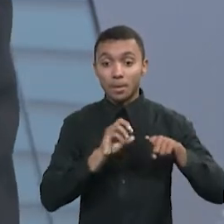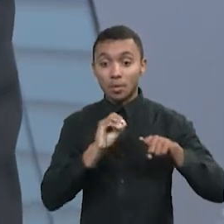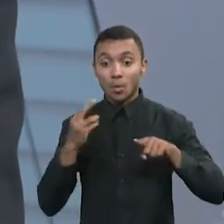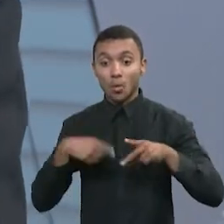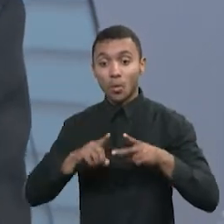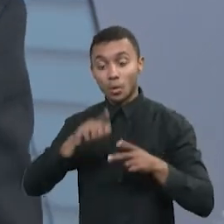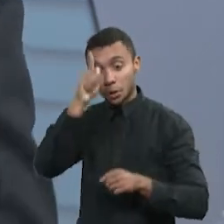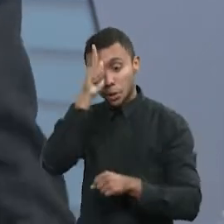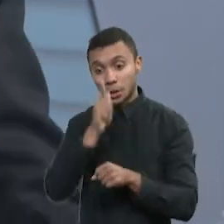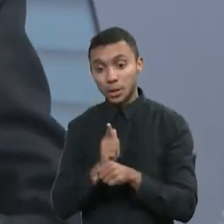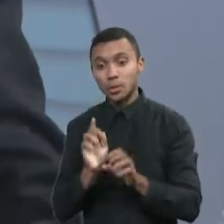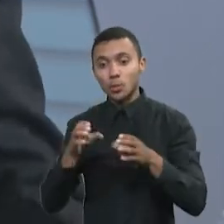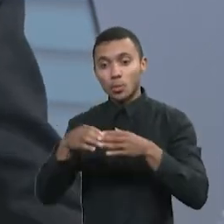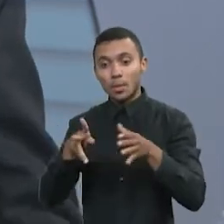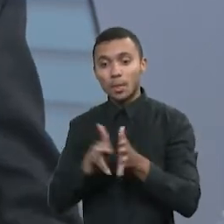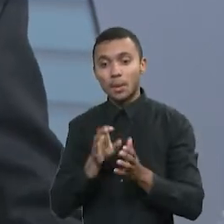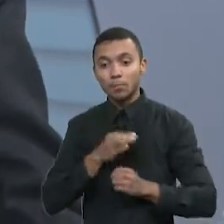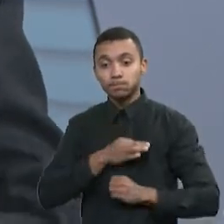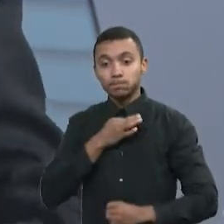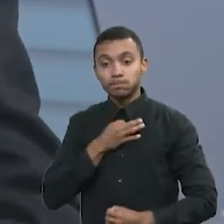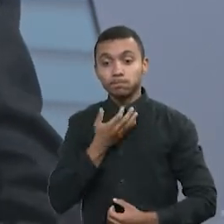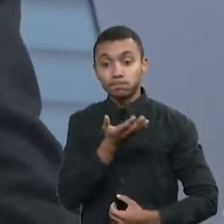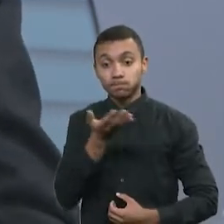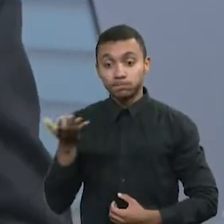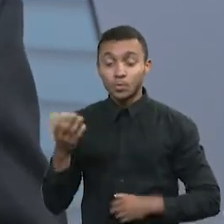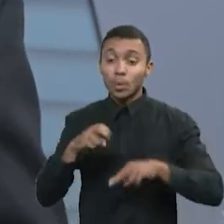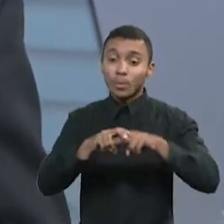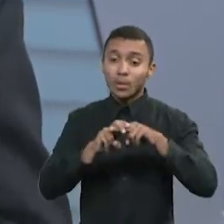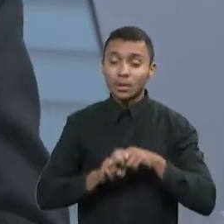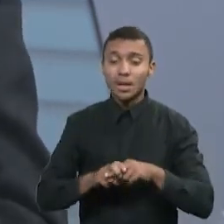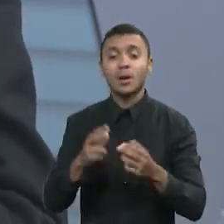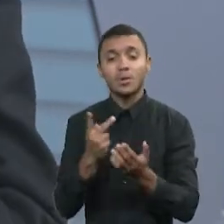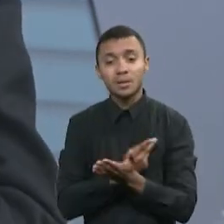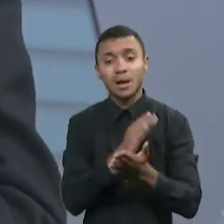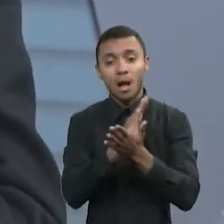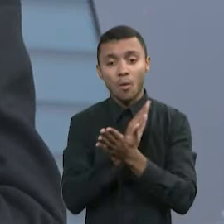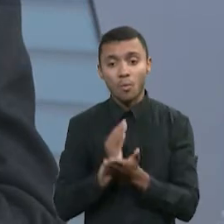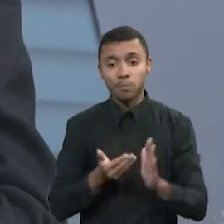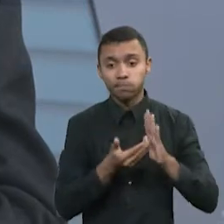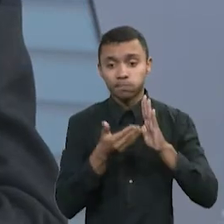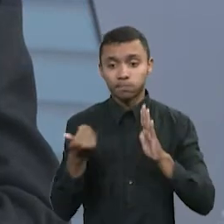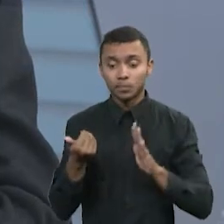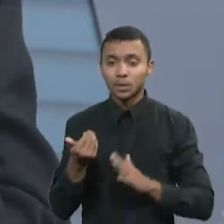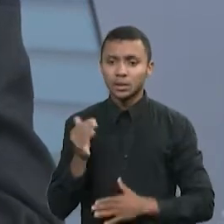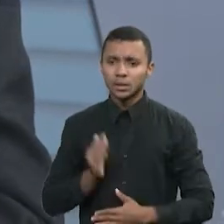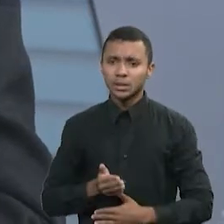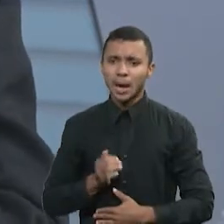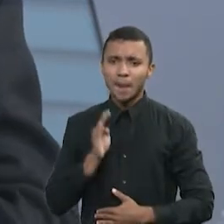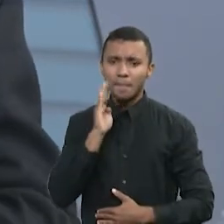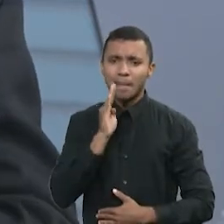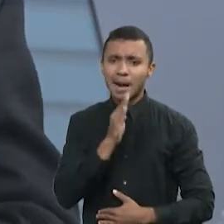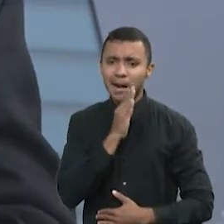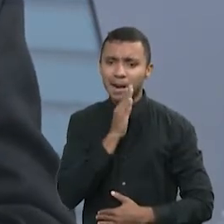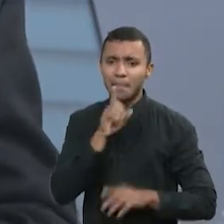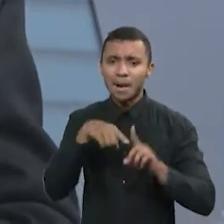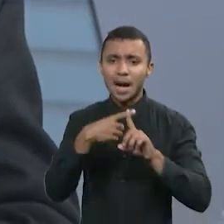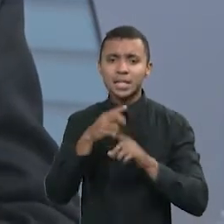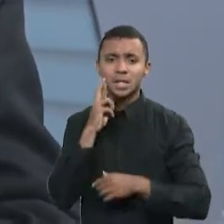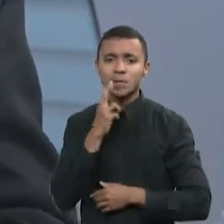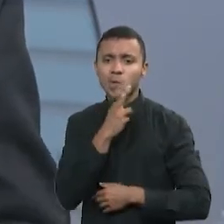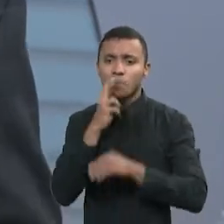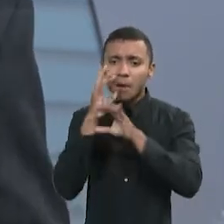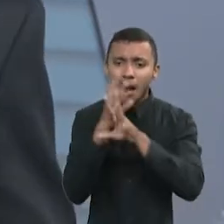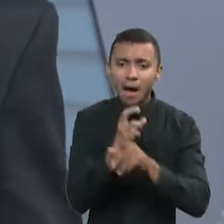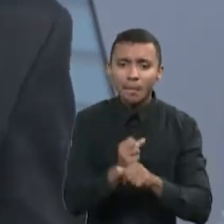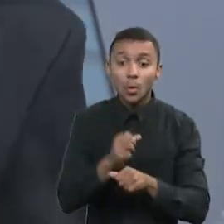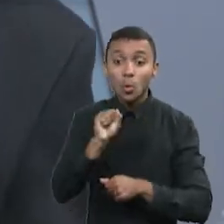manager dos garçons, porque já tem experiência. Mas, infelizmente, demissões aconteceram. Daí eu fico imaginando oito mil bares de restaurantes fechados, quantos